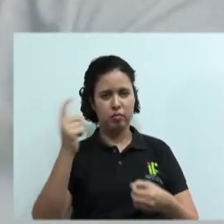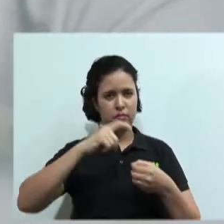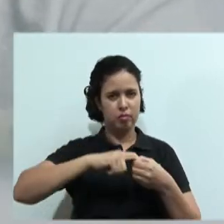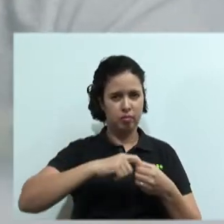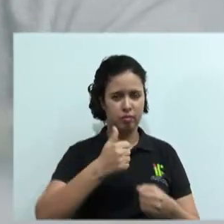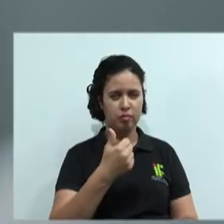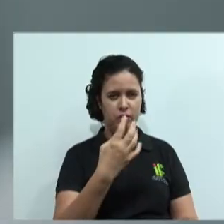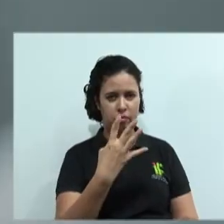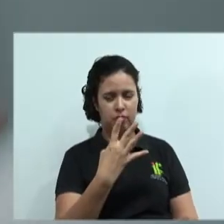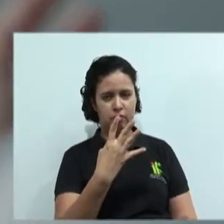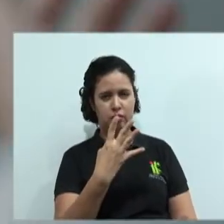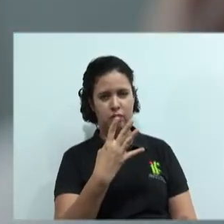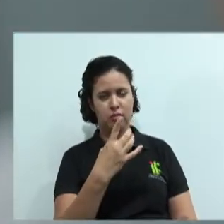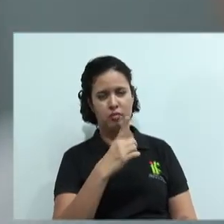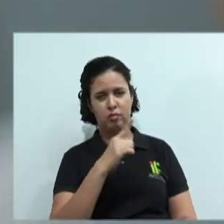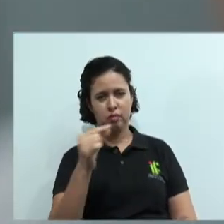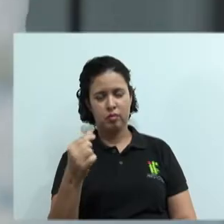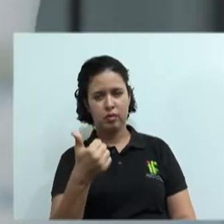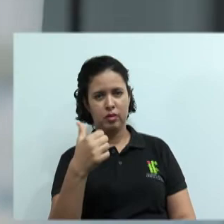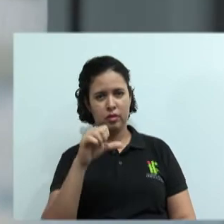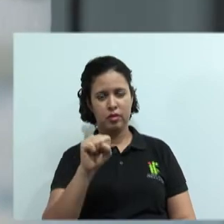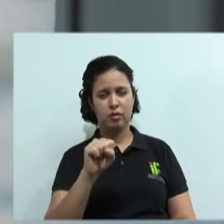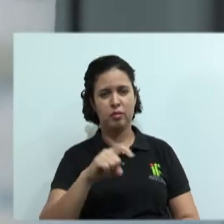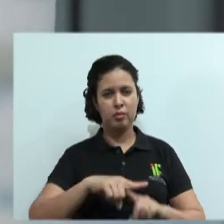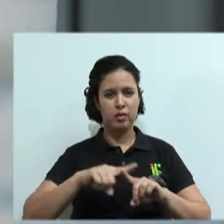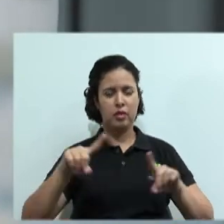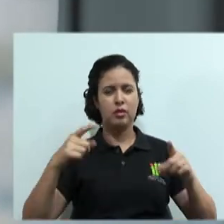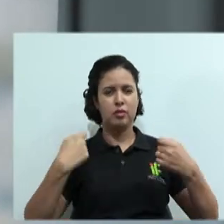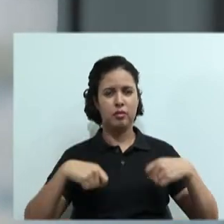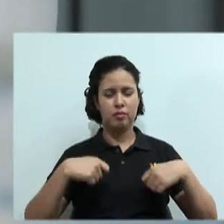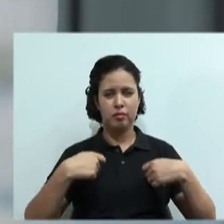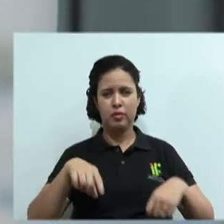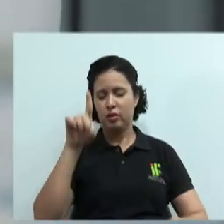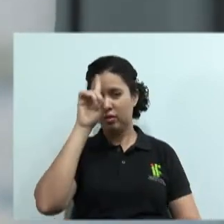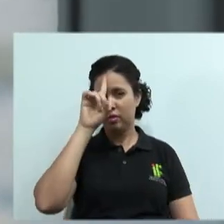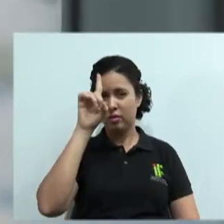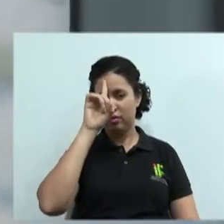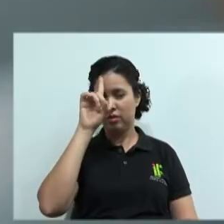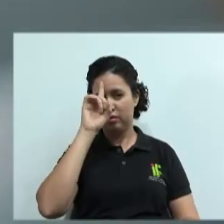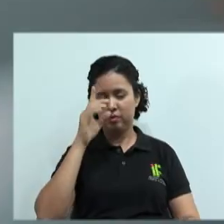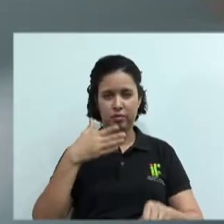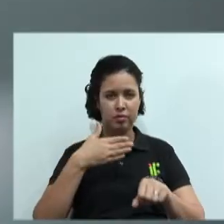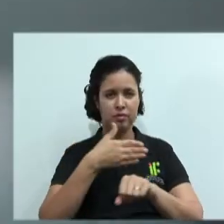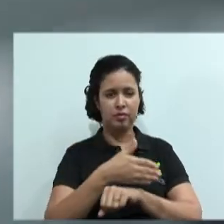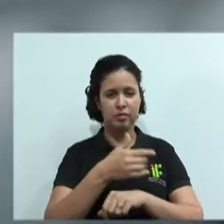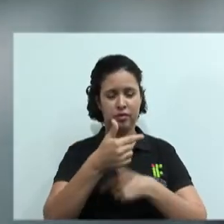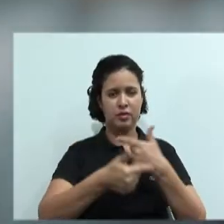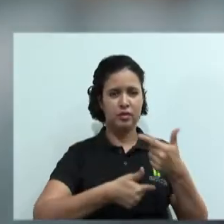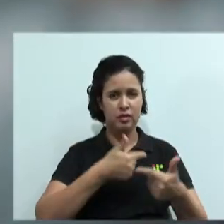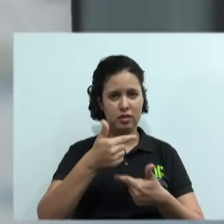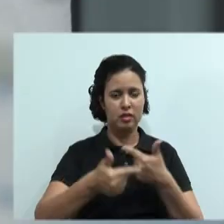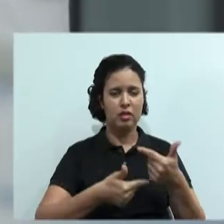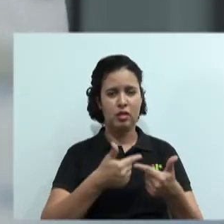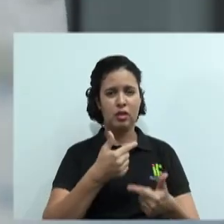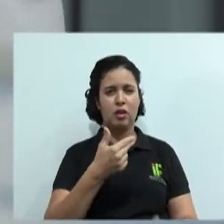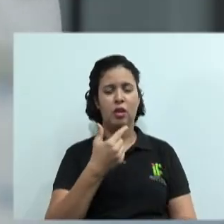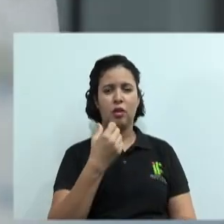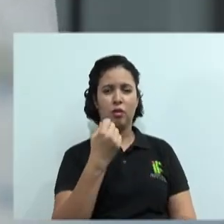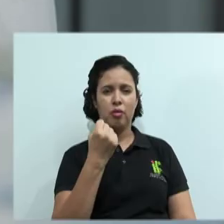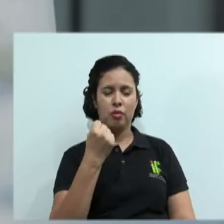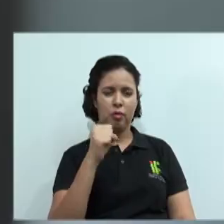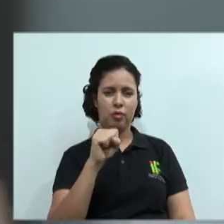às 18, tudo certinho. Porém, eu preciso deixar a minha esposa todo dia no trabalho às 8 e meia e é do outro lado da cidade.